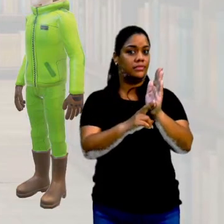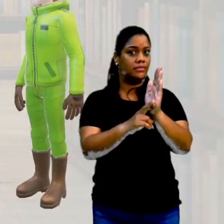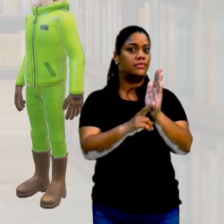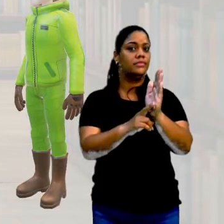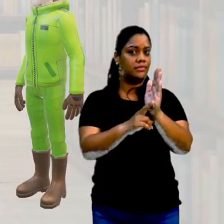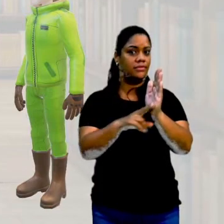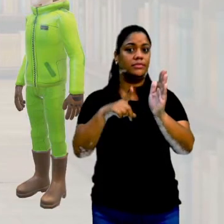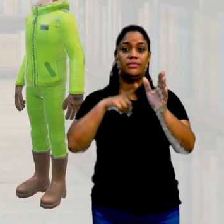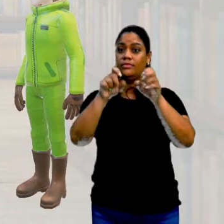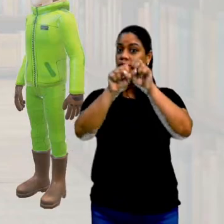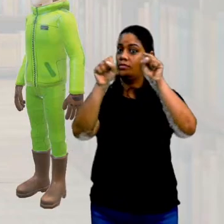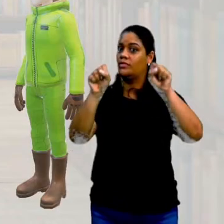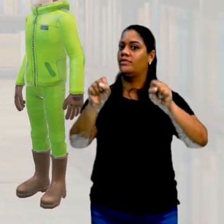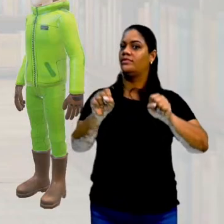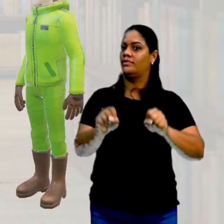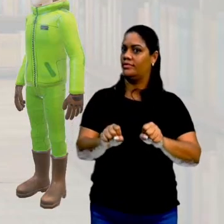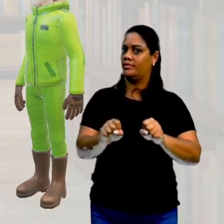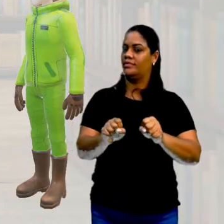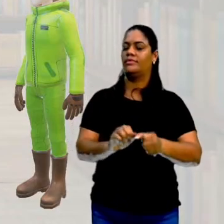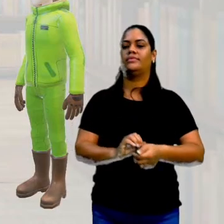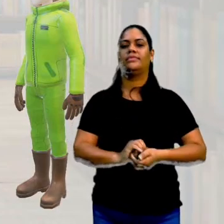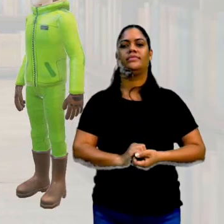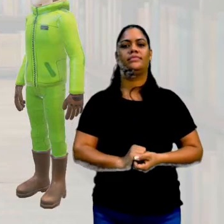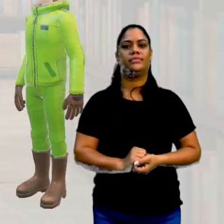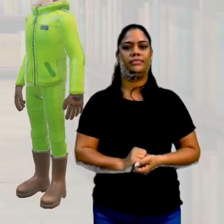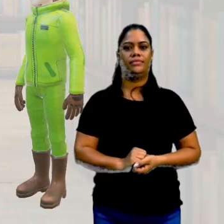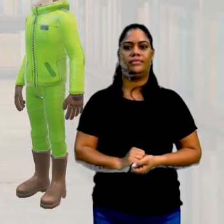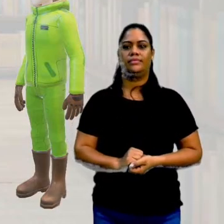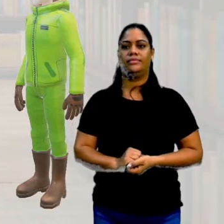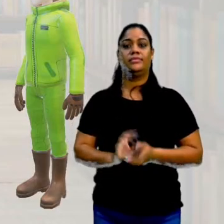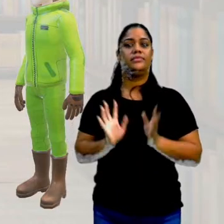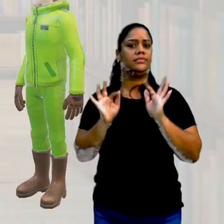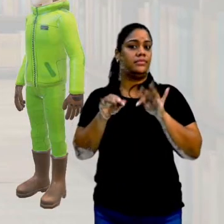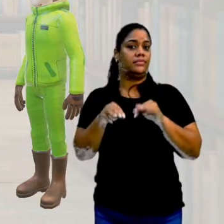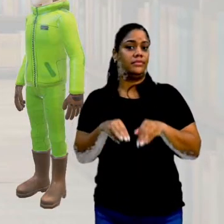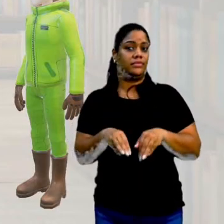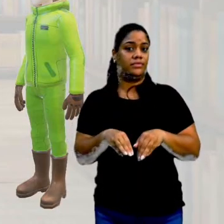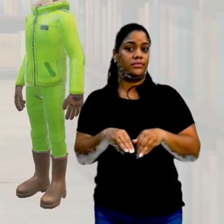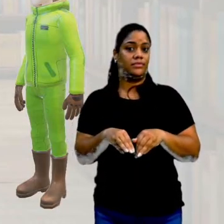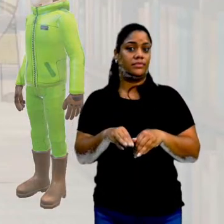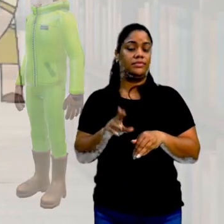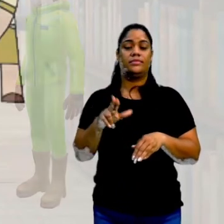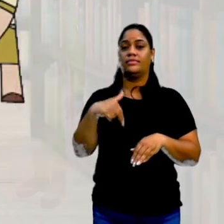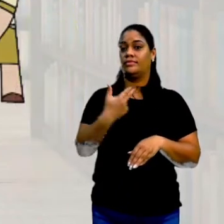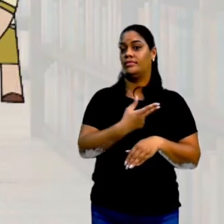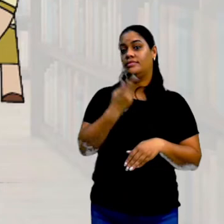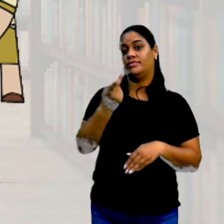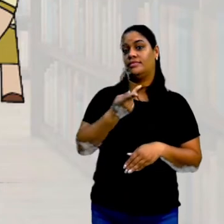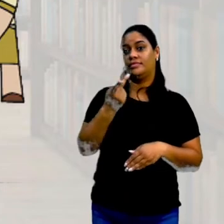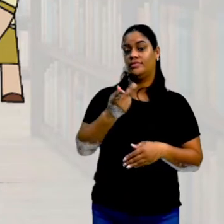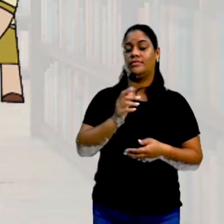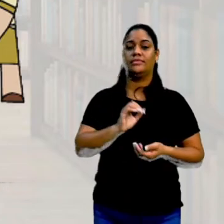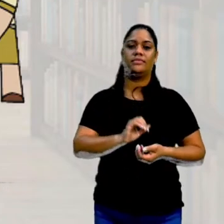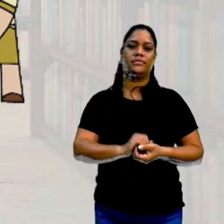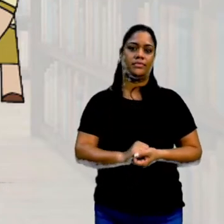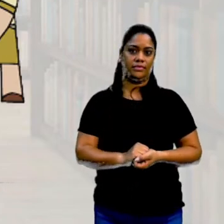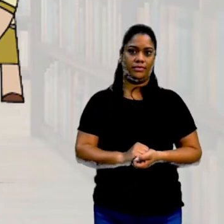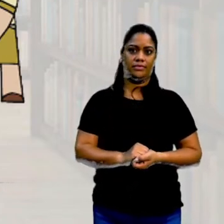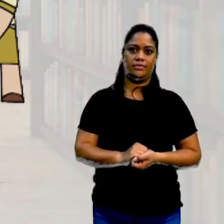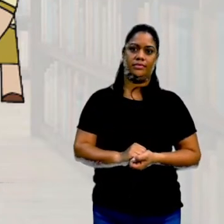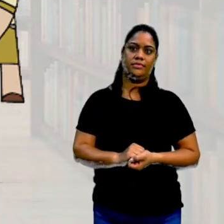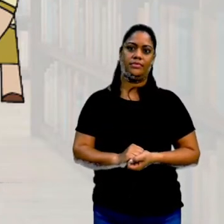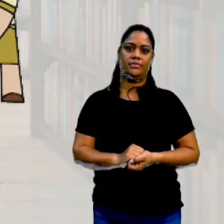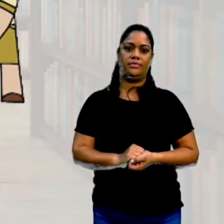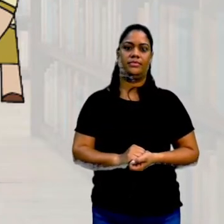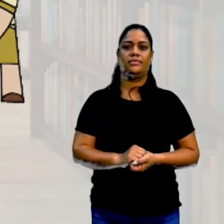sistema. Está certo? E, por fim, a última que a gente vai falar é a estratificada